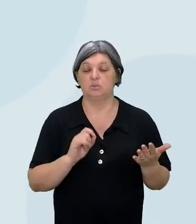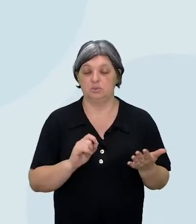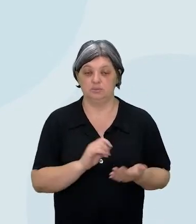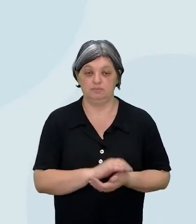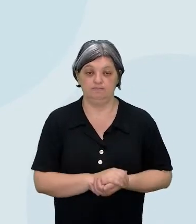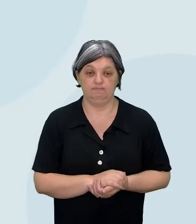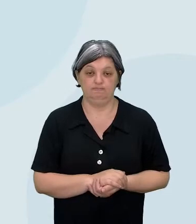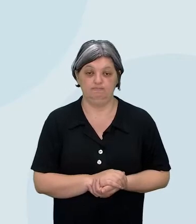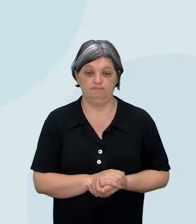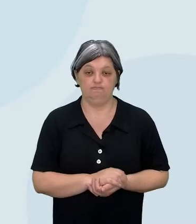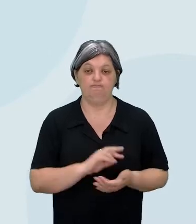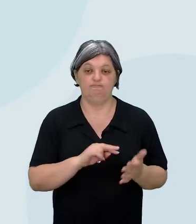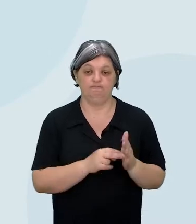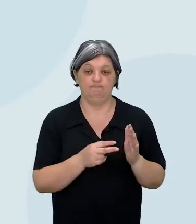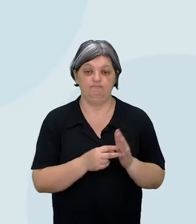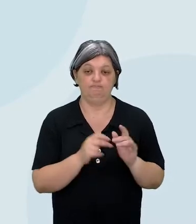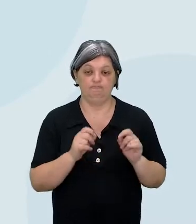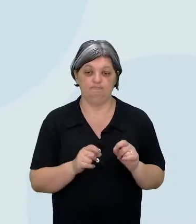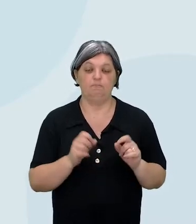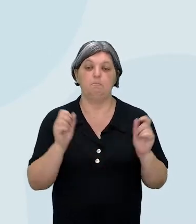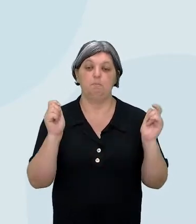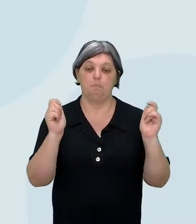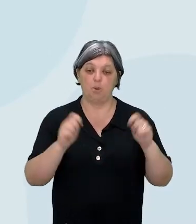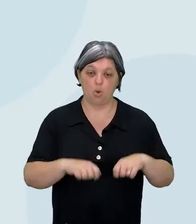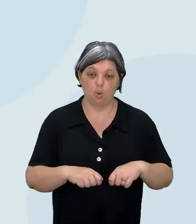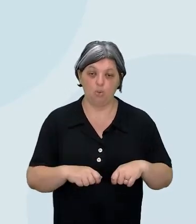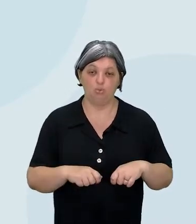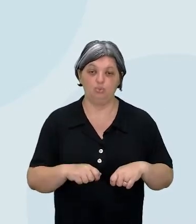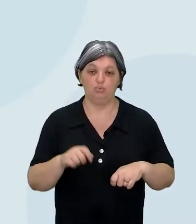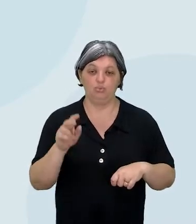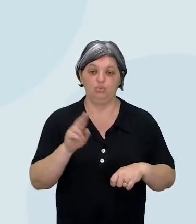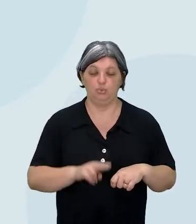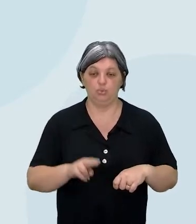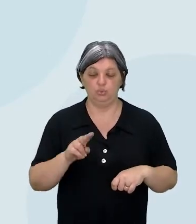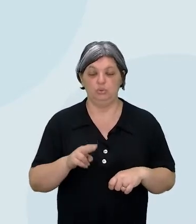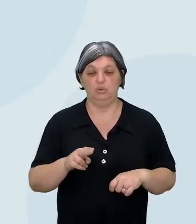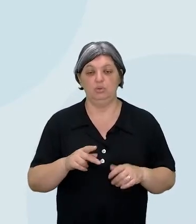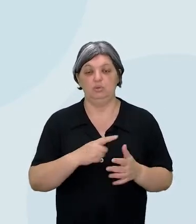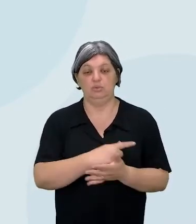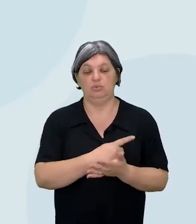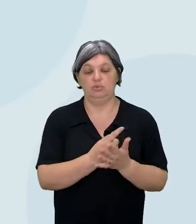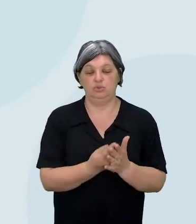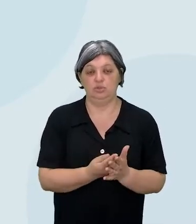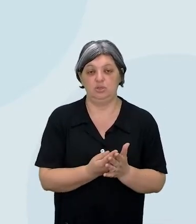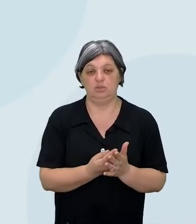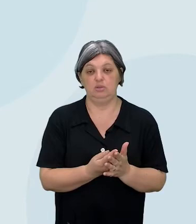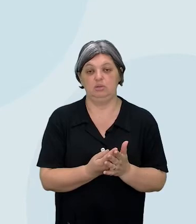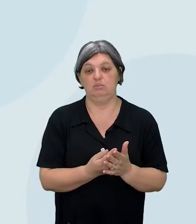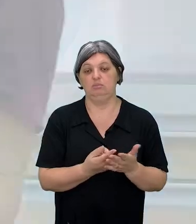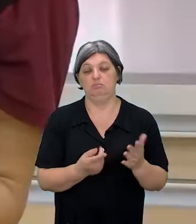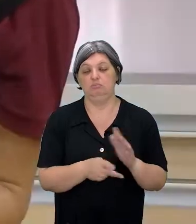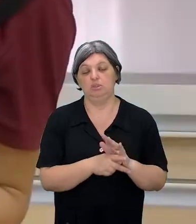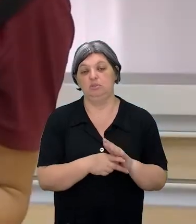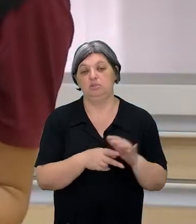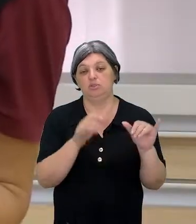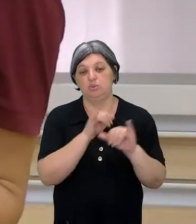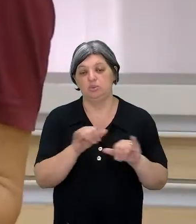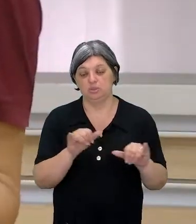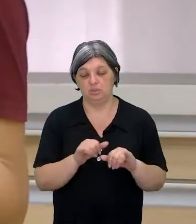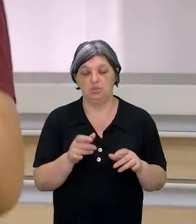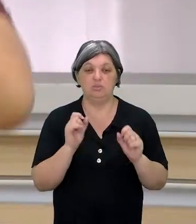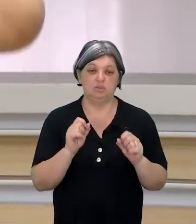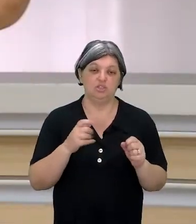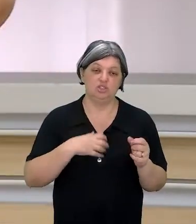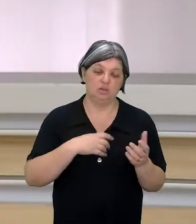você pode, sim, se utilizar do gênero textual notícia, então, da maneira com que você